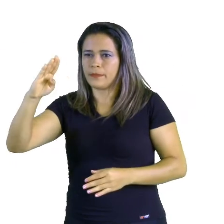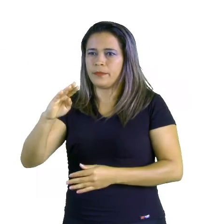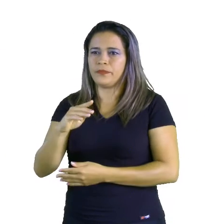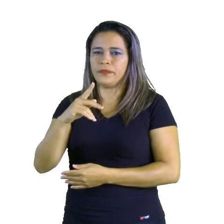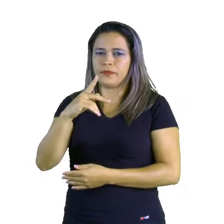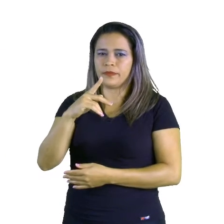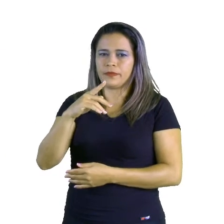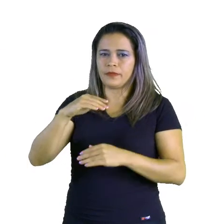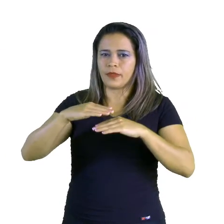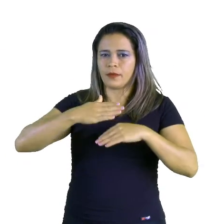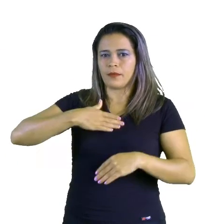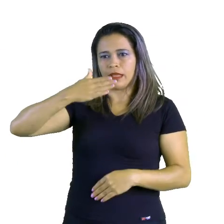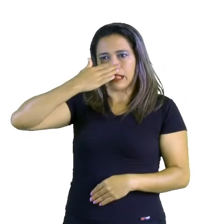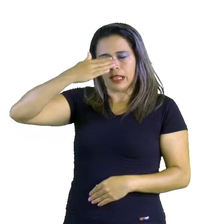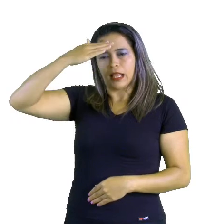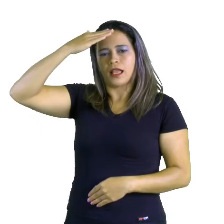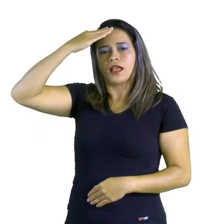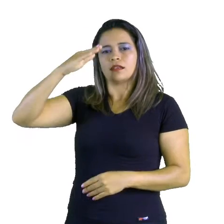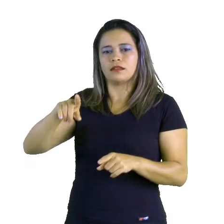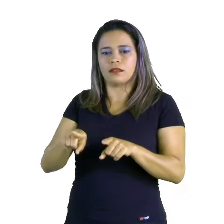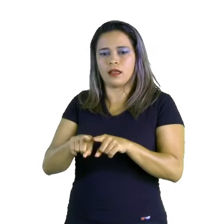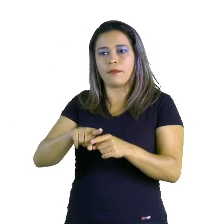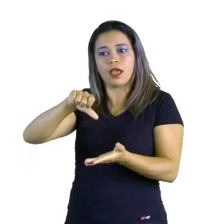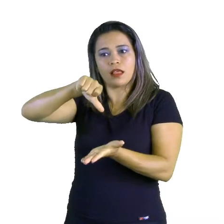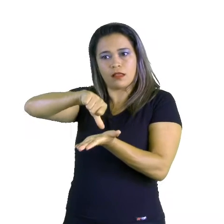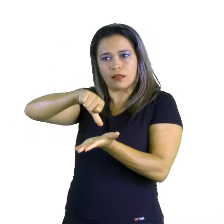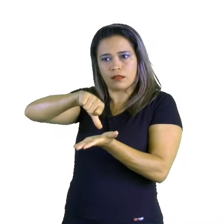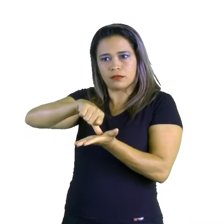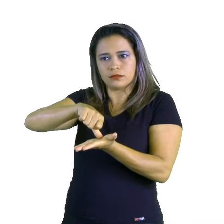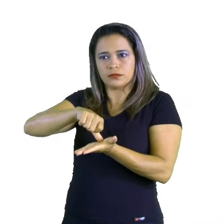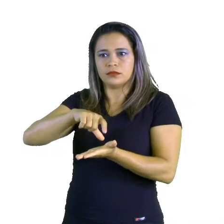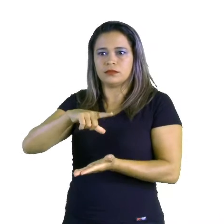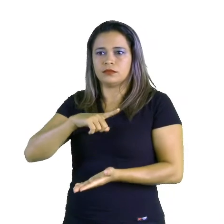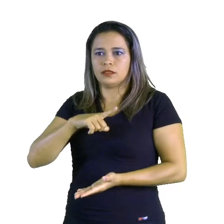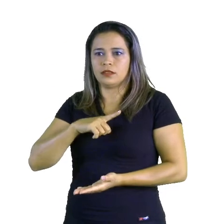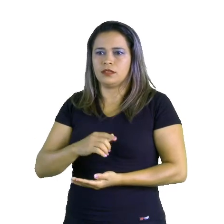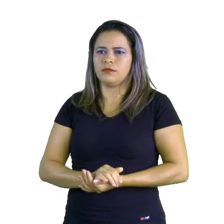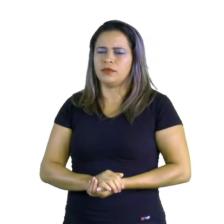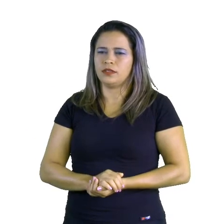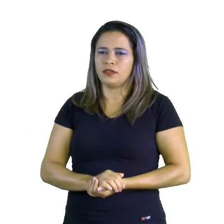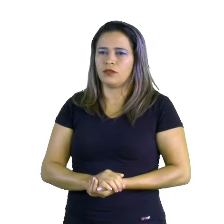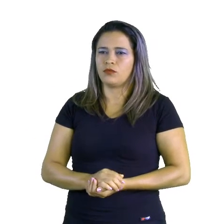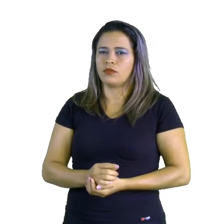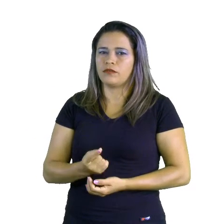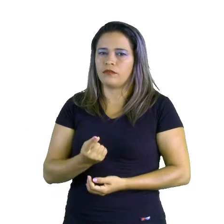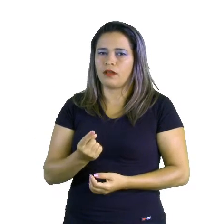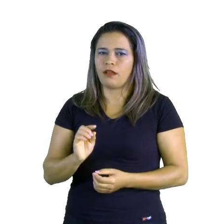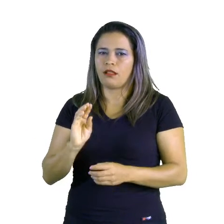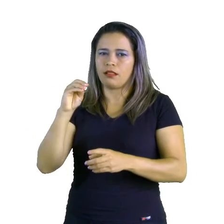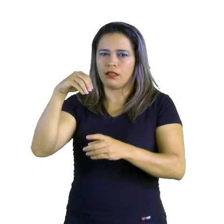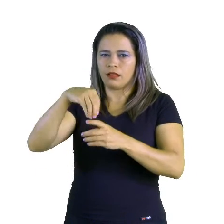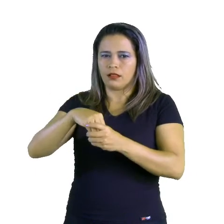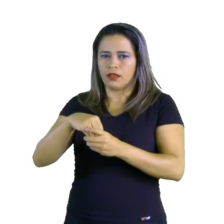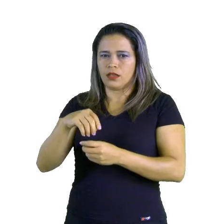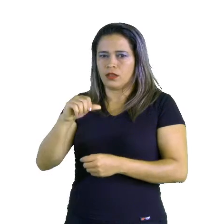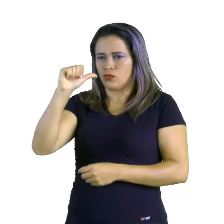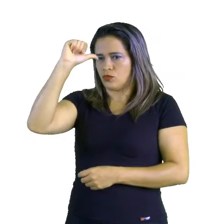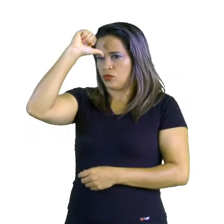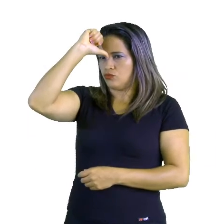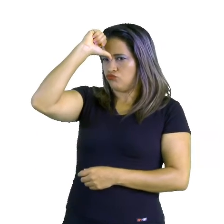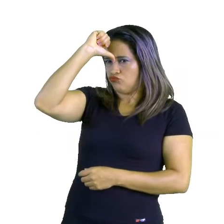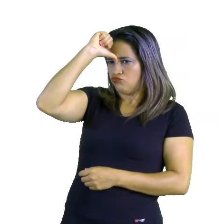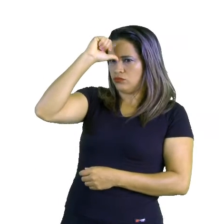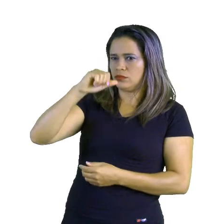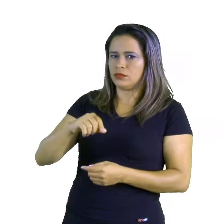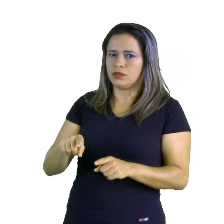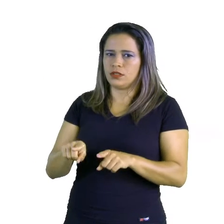e planalto do Irã. Eu ainda vou possuir o planalto do Decã, que fica na Índia, e o planalto do Tibete, onde tem a mais